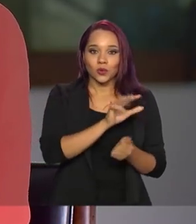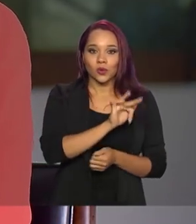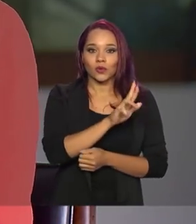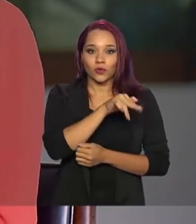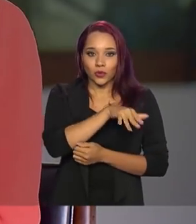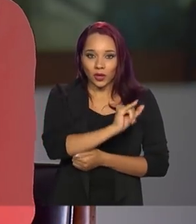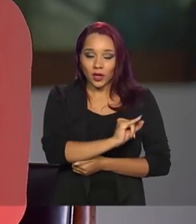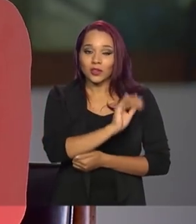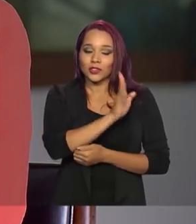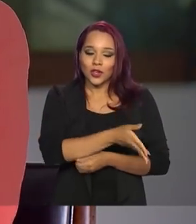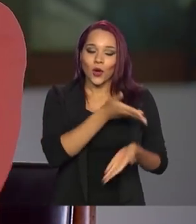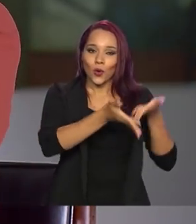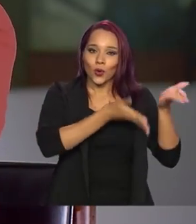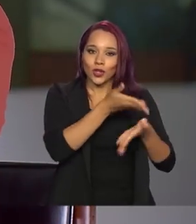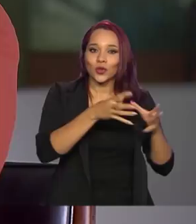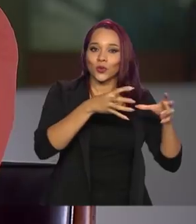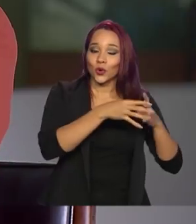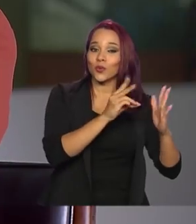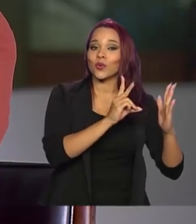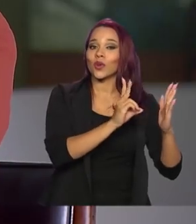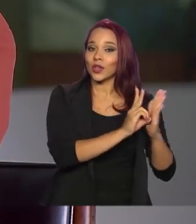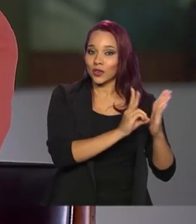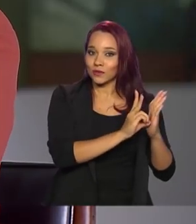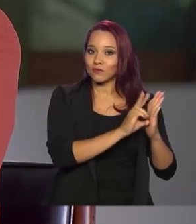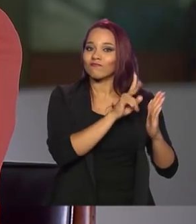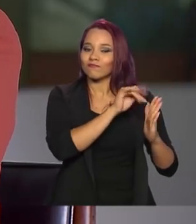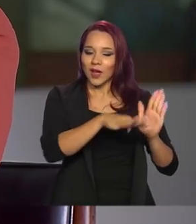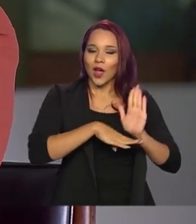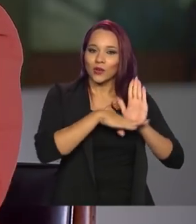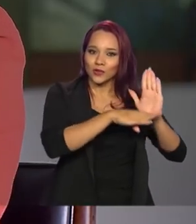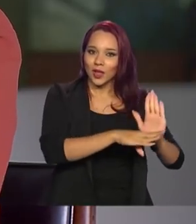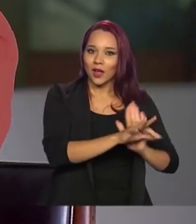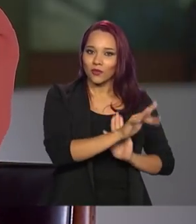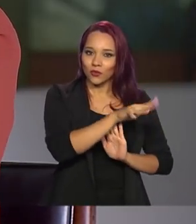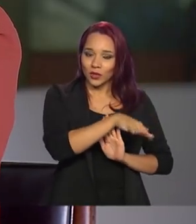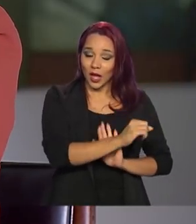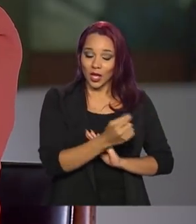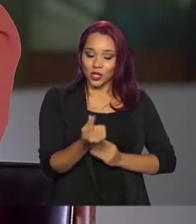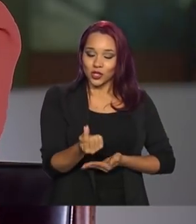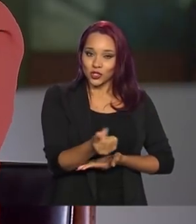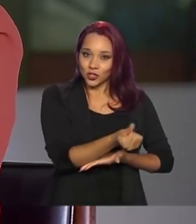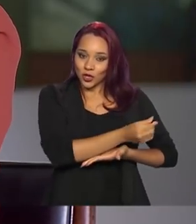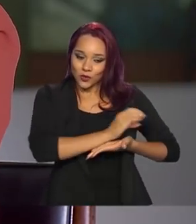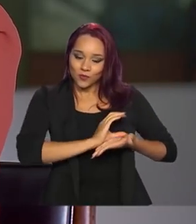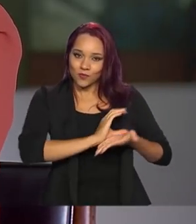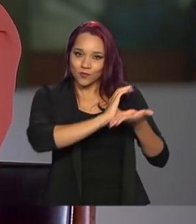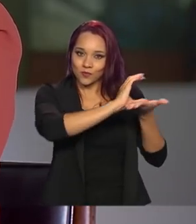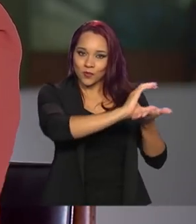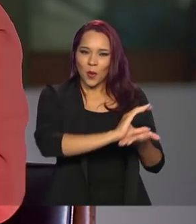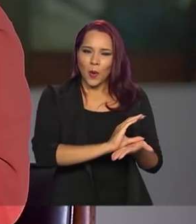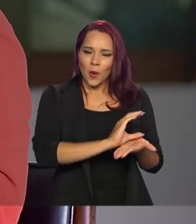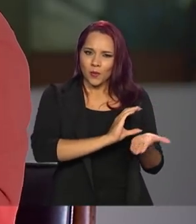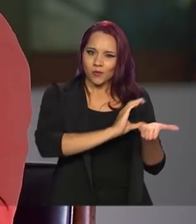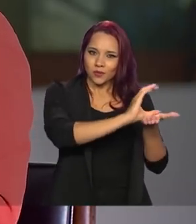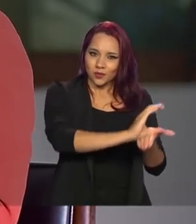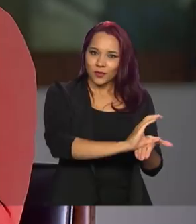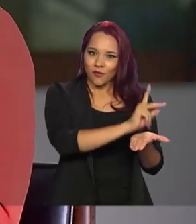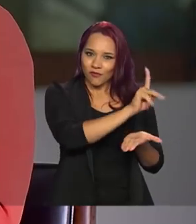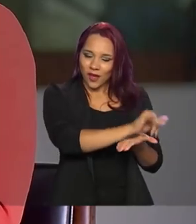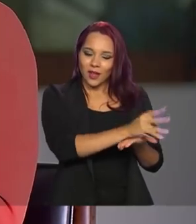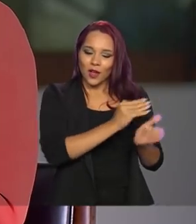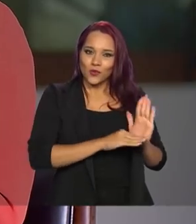estamos cuidando também dos índios. Nós vamos ajudar a FUNAI com o nosso orçamento, parte do nosso orçamento, a gente vai